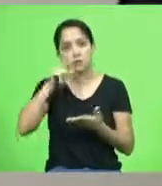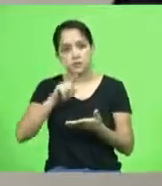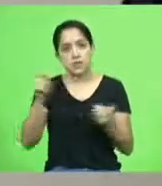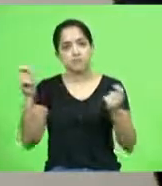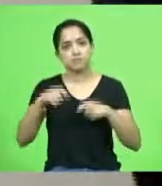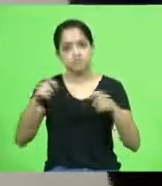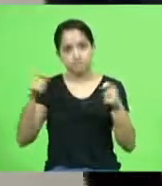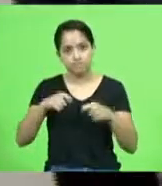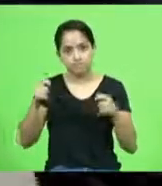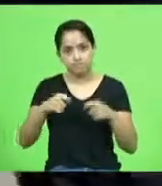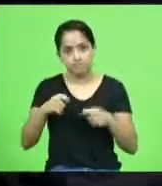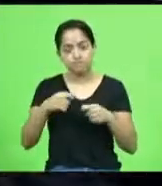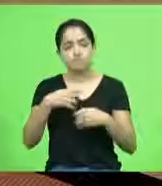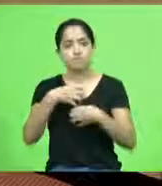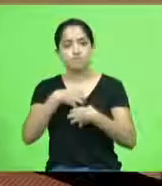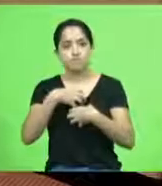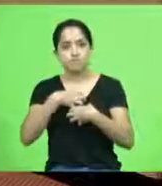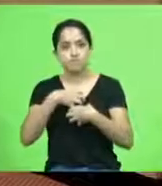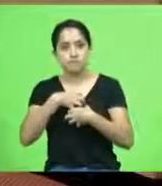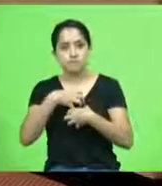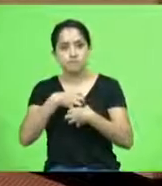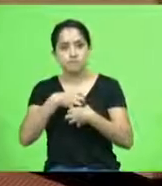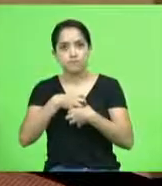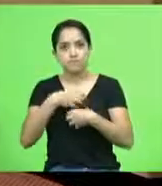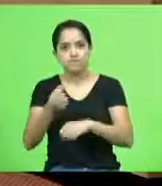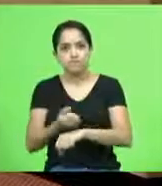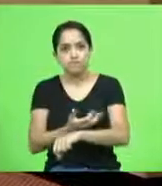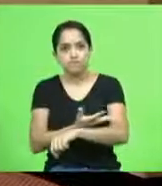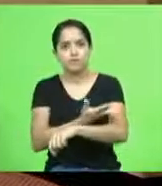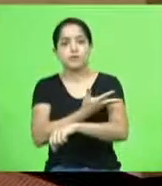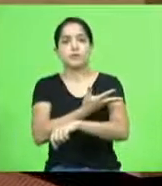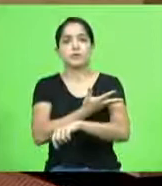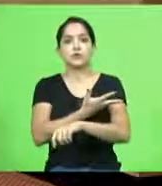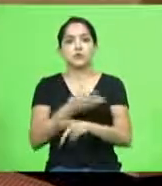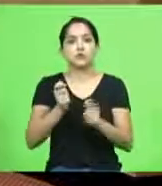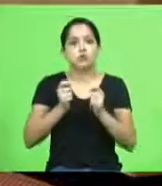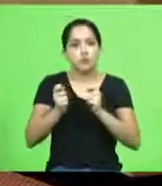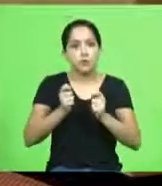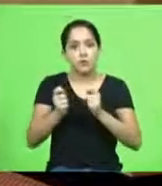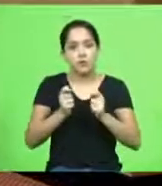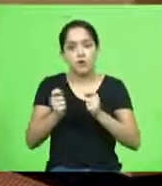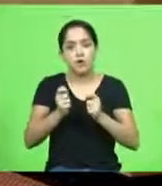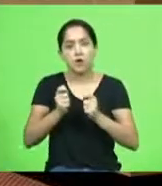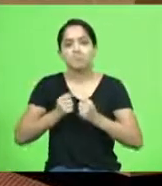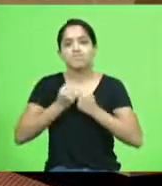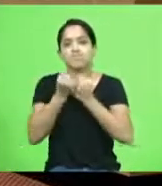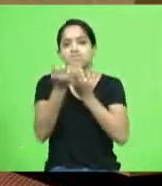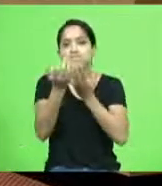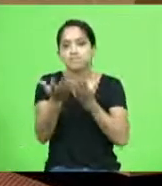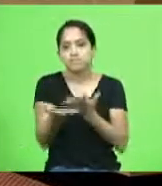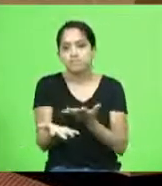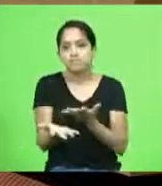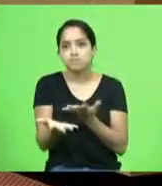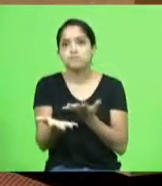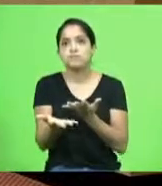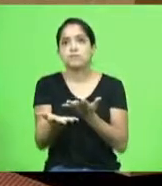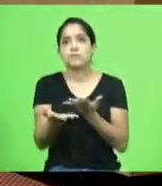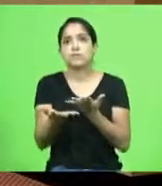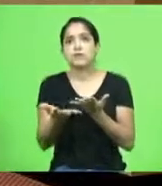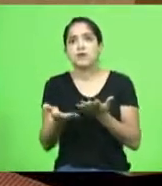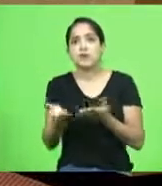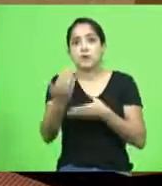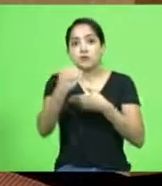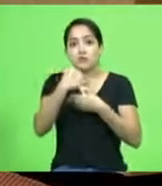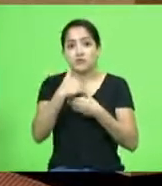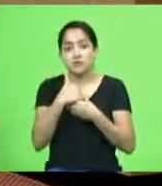fazer com que o coração segura a emoção nesse momento e você possa fazer a expressão daquilo que é o sentimento interior e que